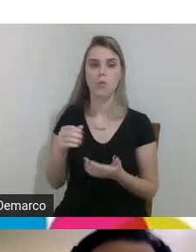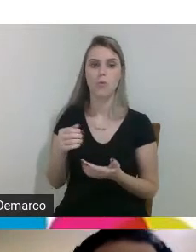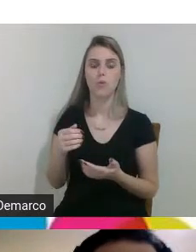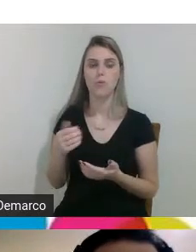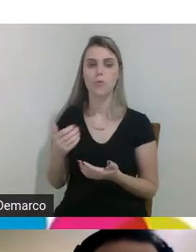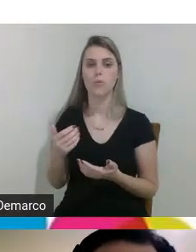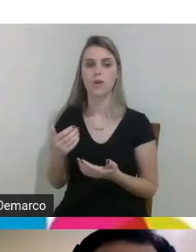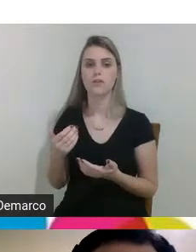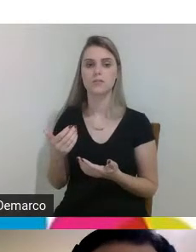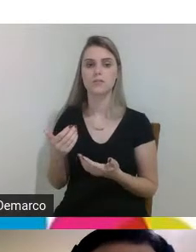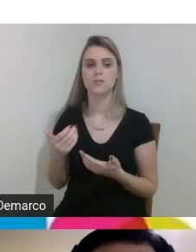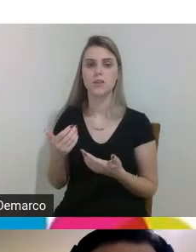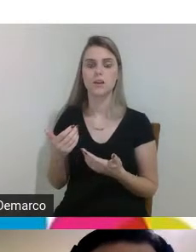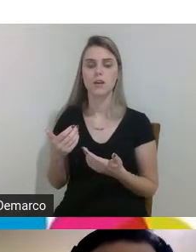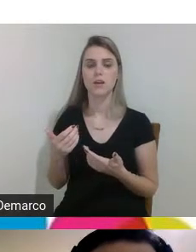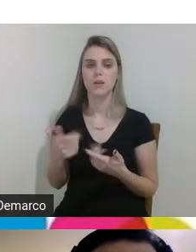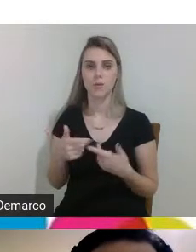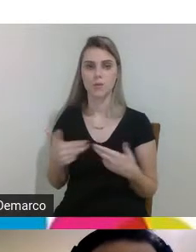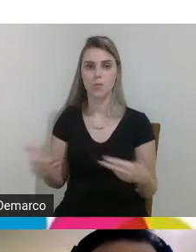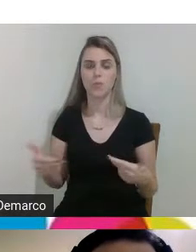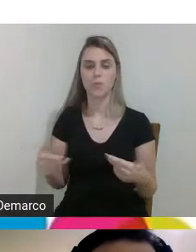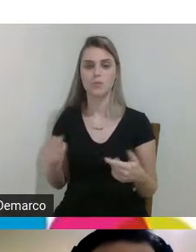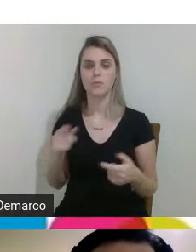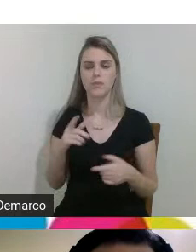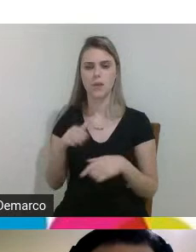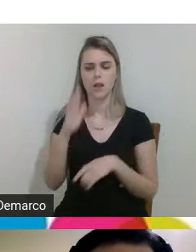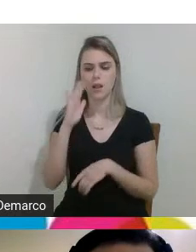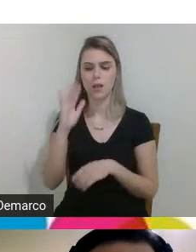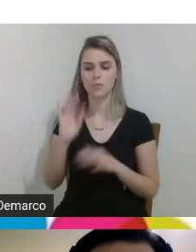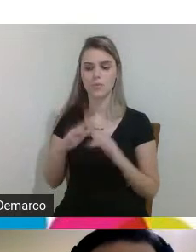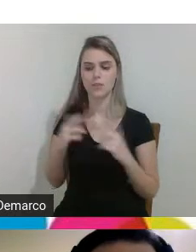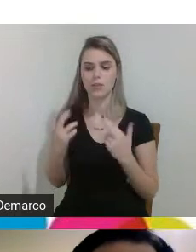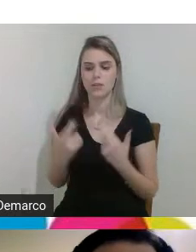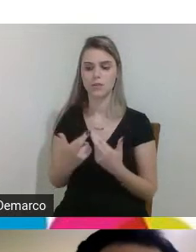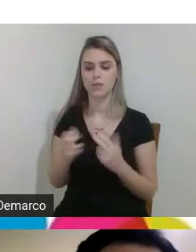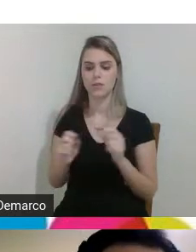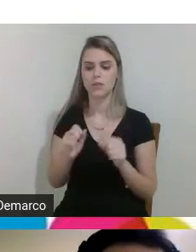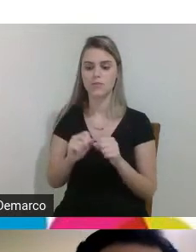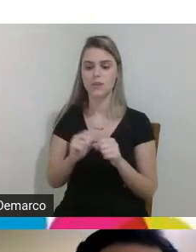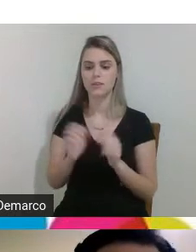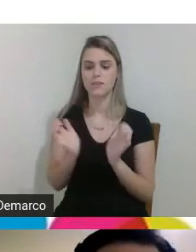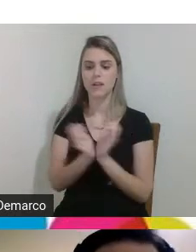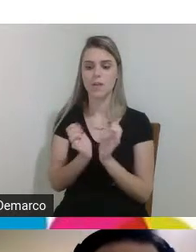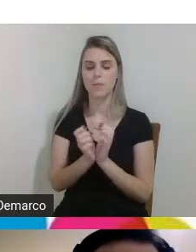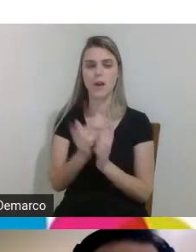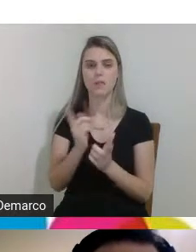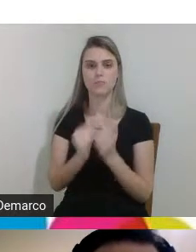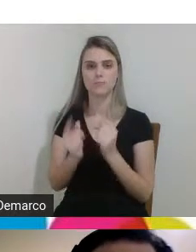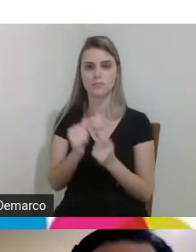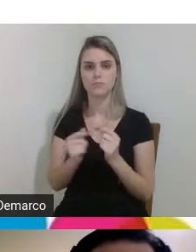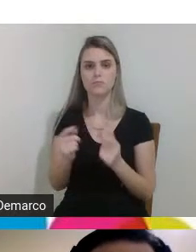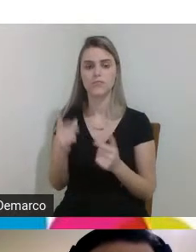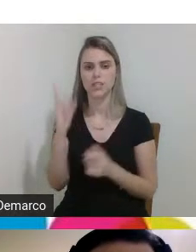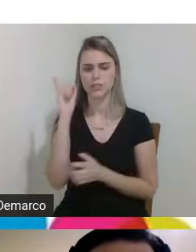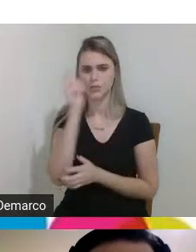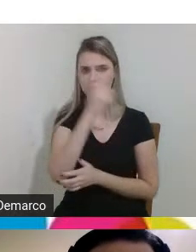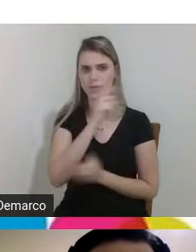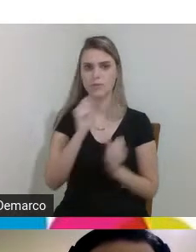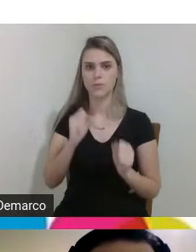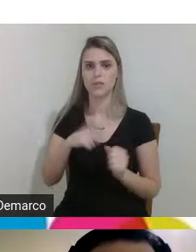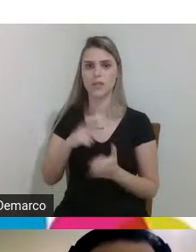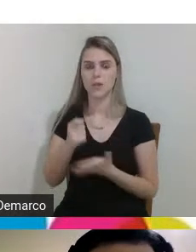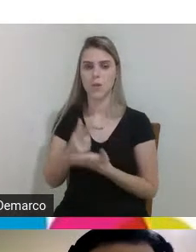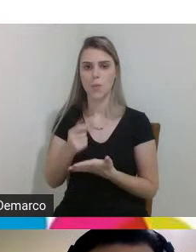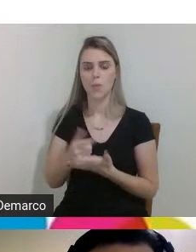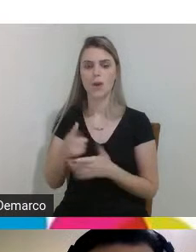mas eu lembro de várias reuniões que a gente fez com a pai questão de custo né é complicado para poder estar adquirindo esses